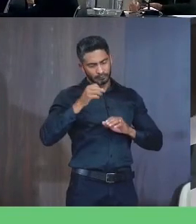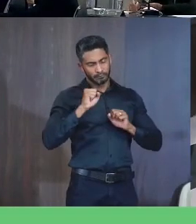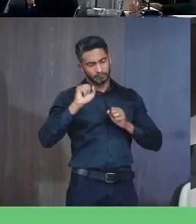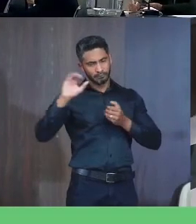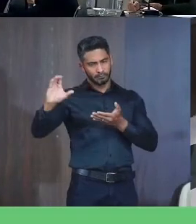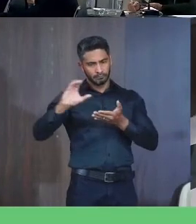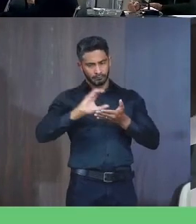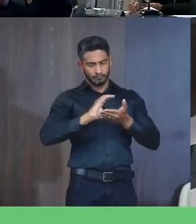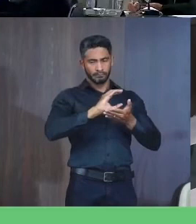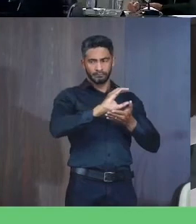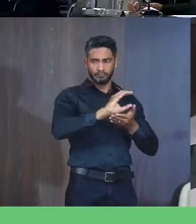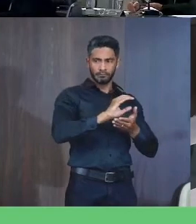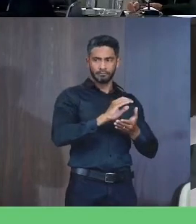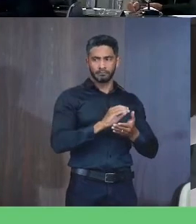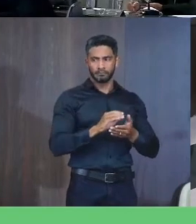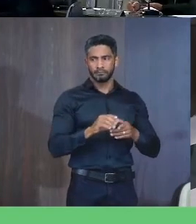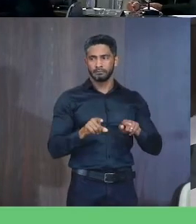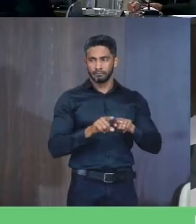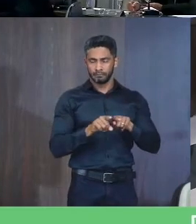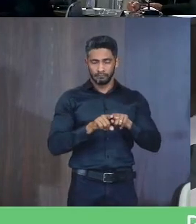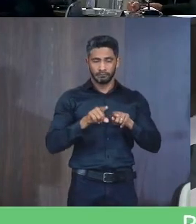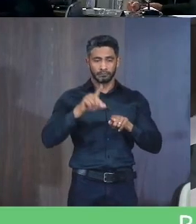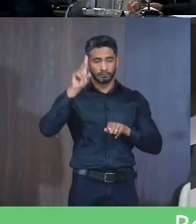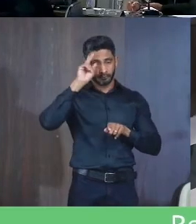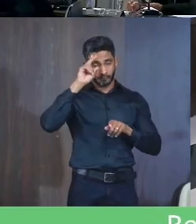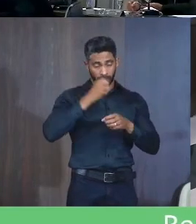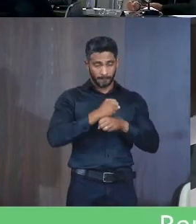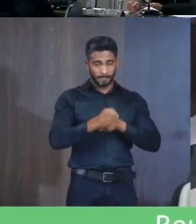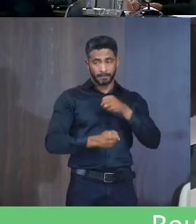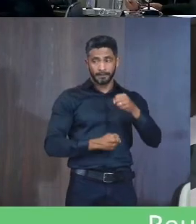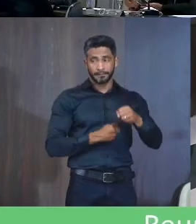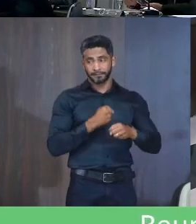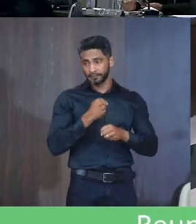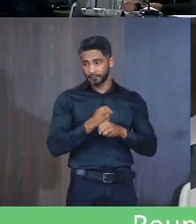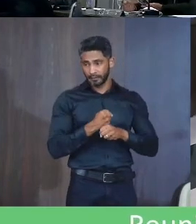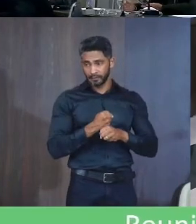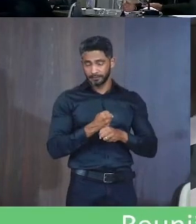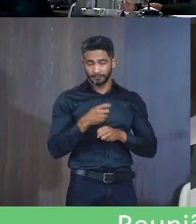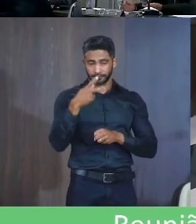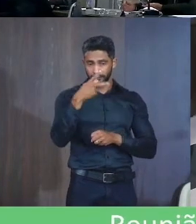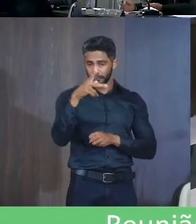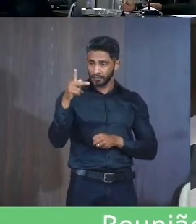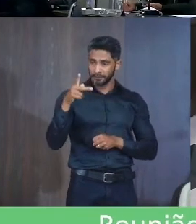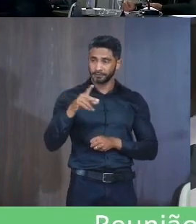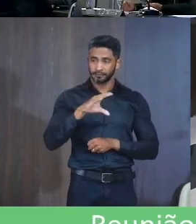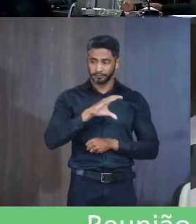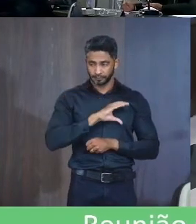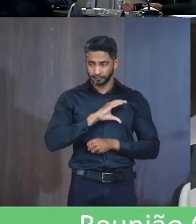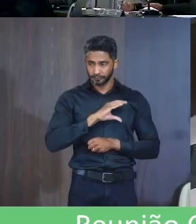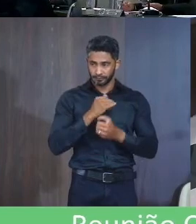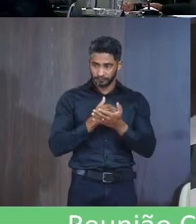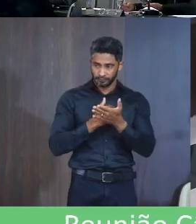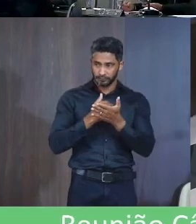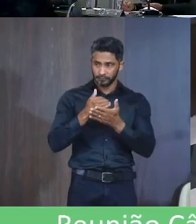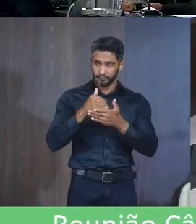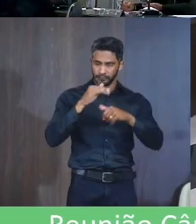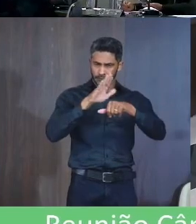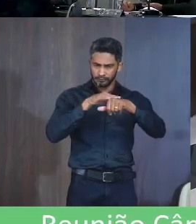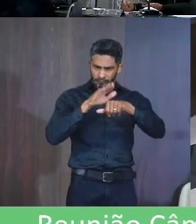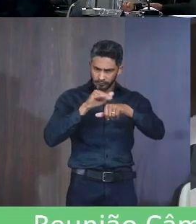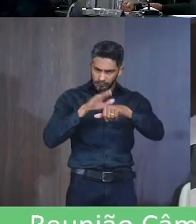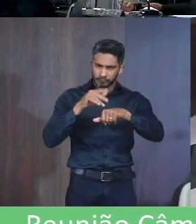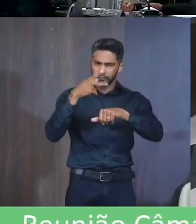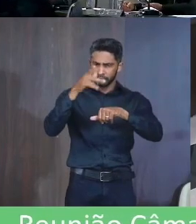colega Está de parabéns E lembrando Que o ano que vem Se os novos Colegas Quiser A gente já começar A chamar Esses